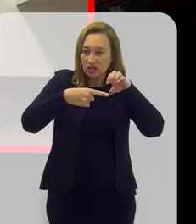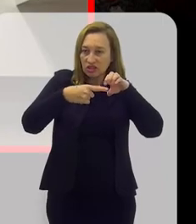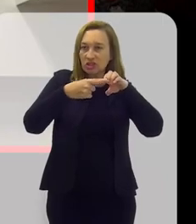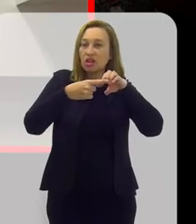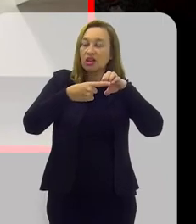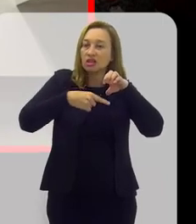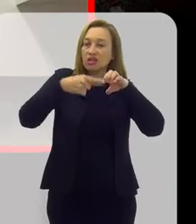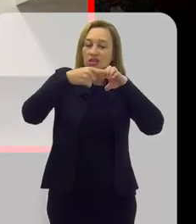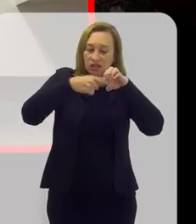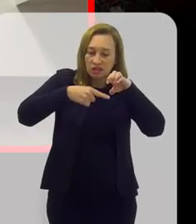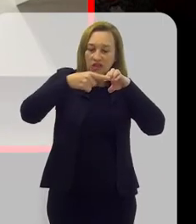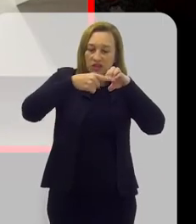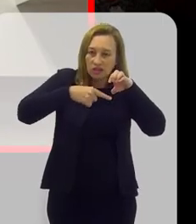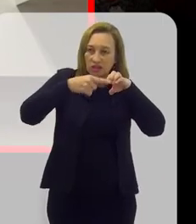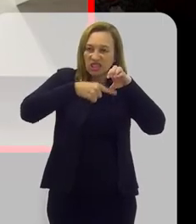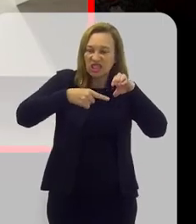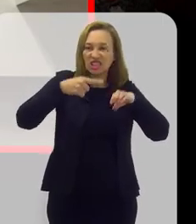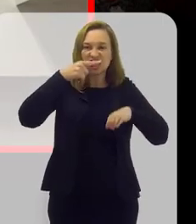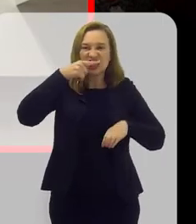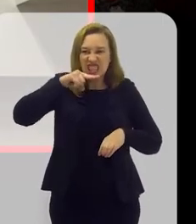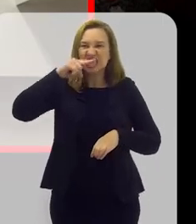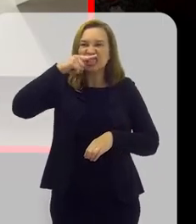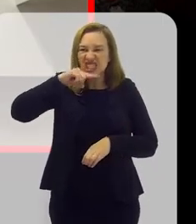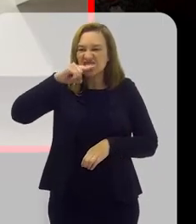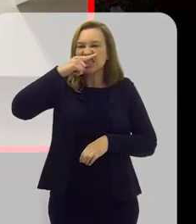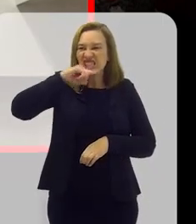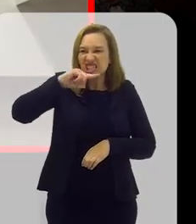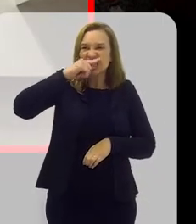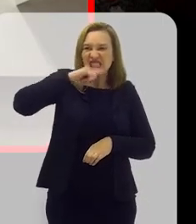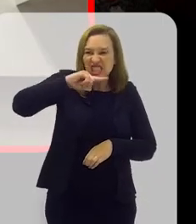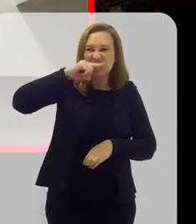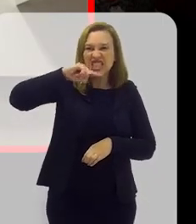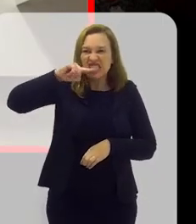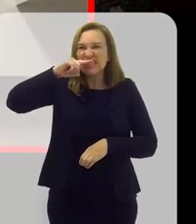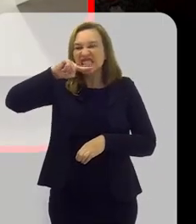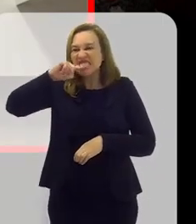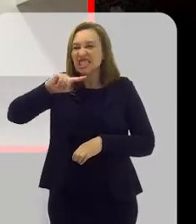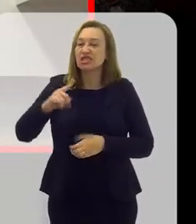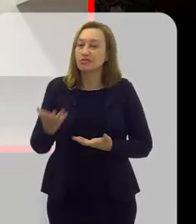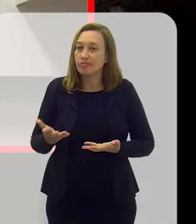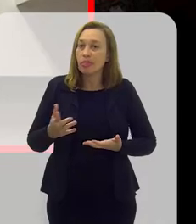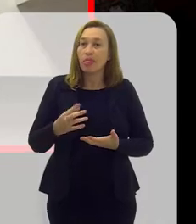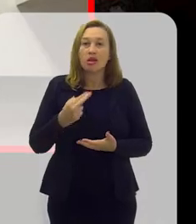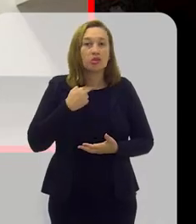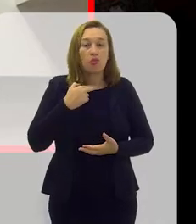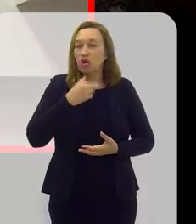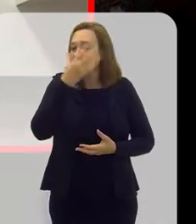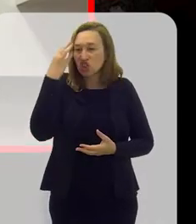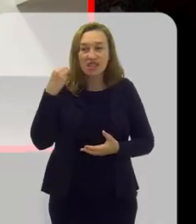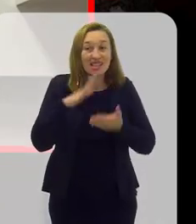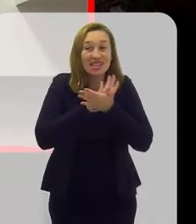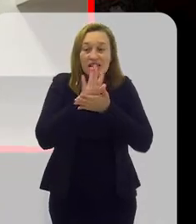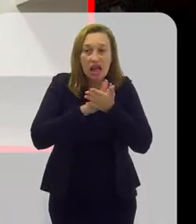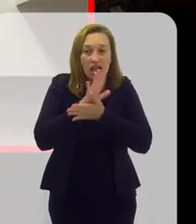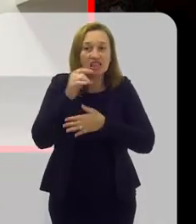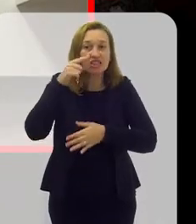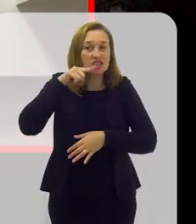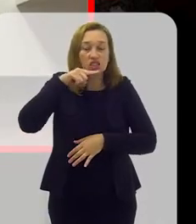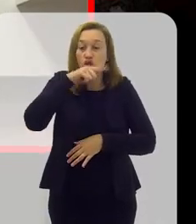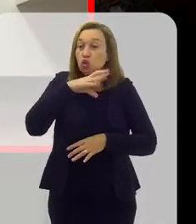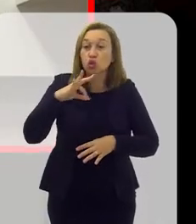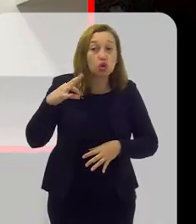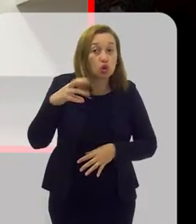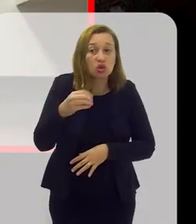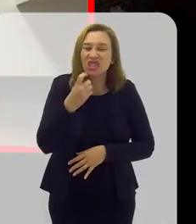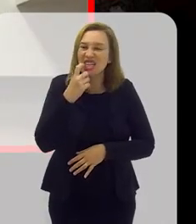escovar em cima embaixo, né? Tem que fazer nas arcadas individualmente. E não pode esquecer de nenhuma face do dente também,